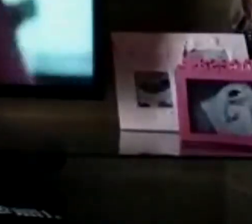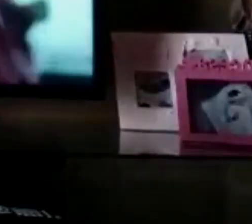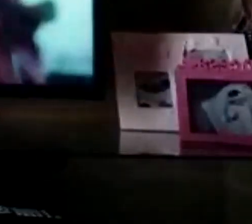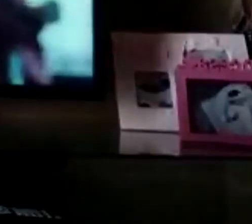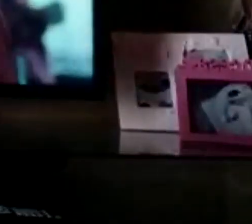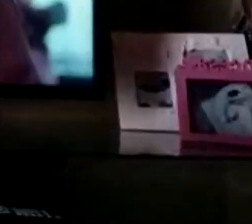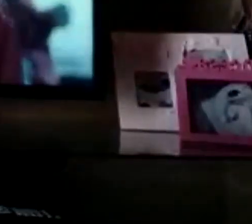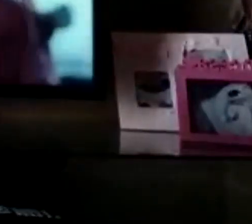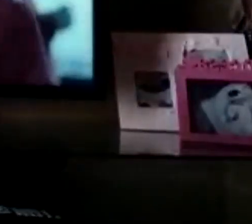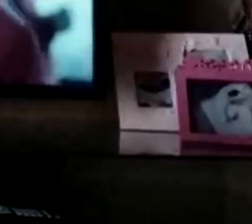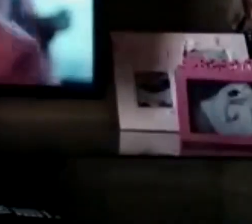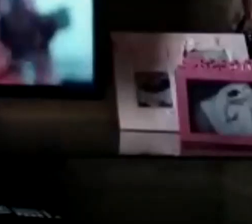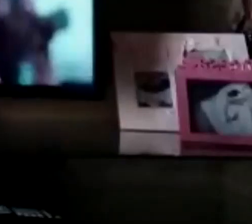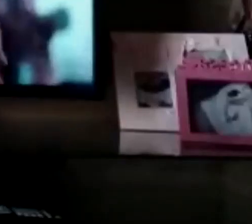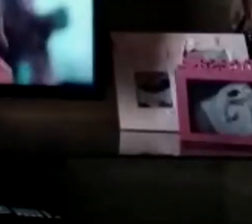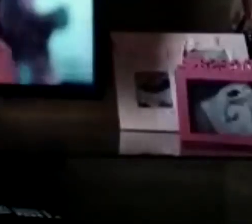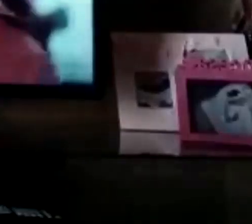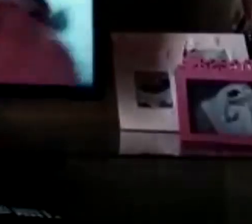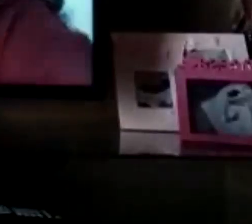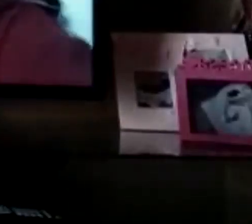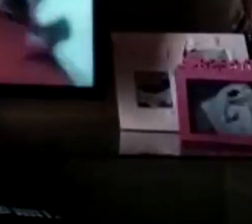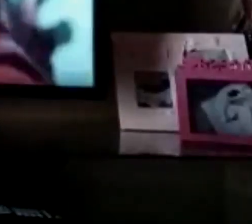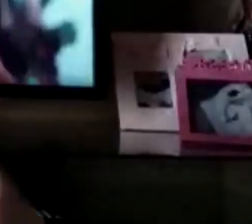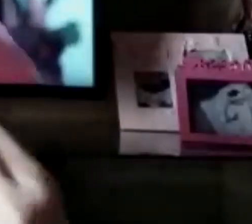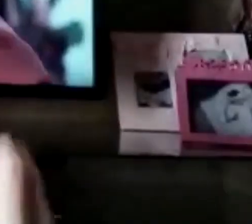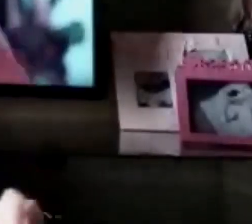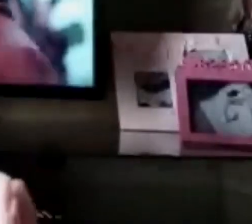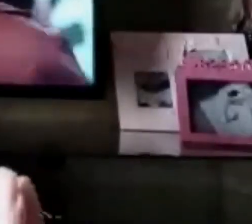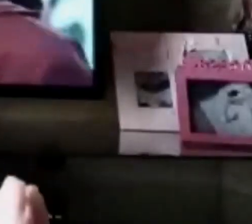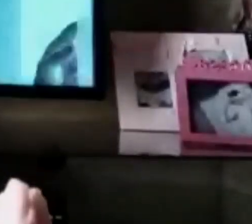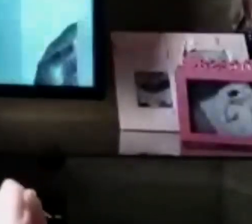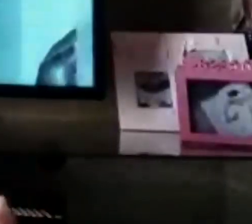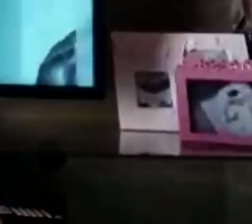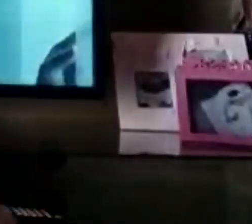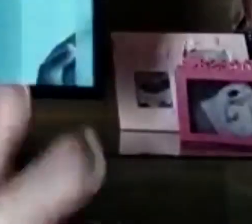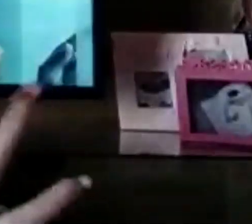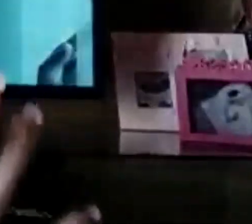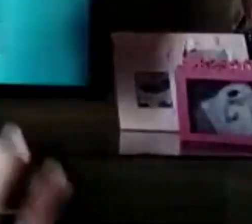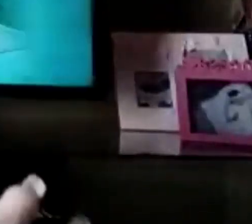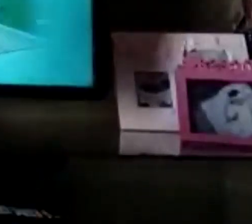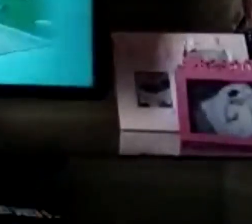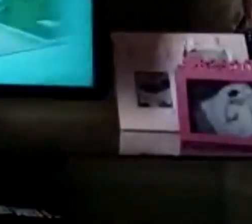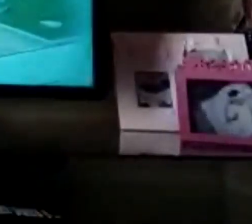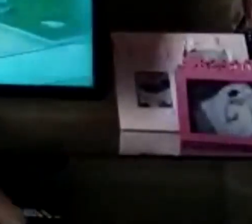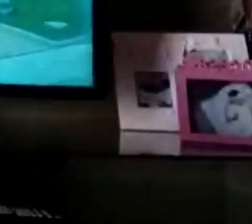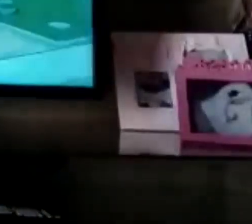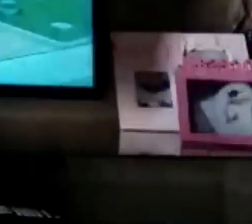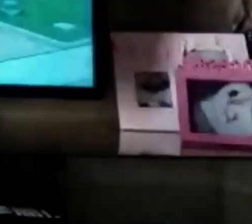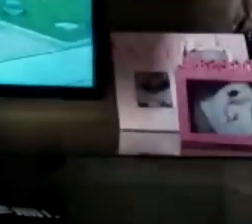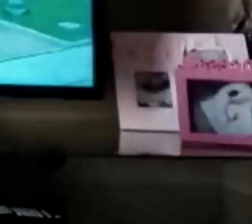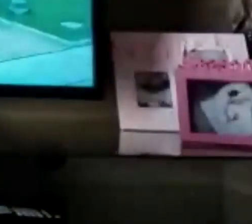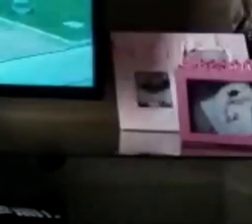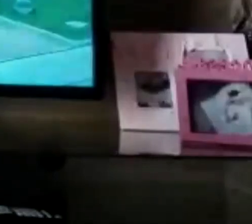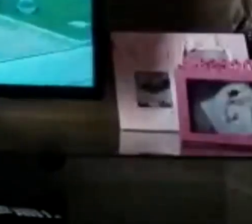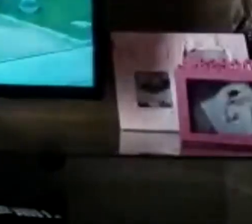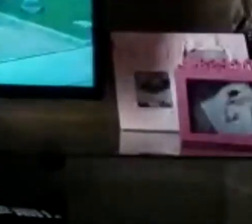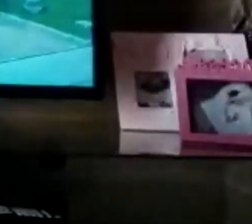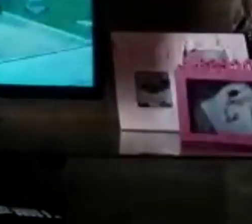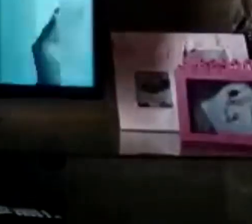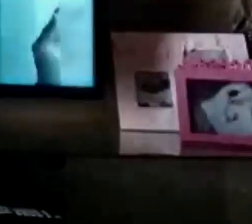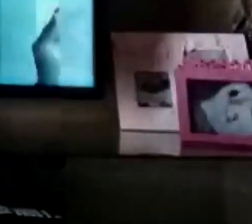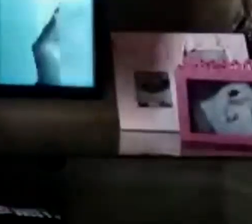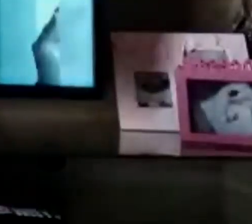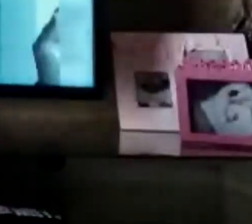É uma série. Por que ela já é um pouco mais de nível intermediário? Porque a trama é mais complexa, os